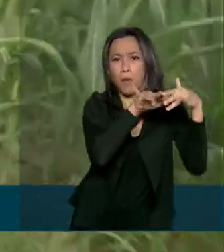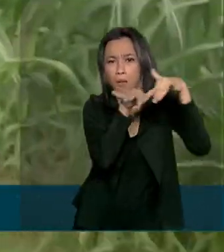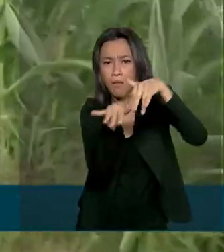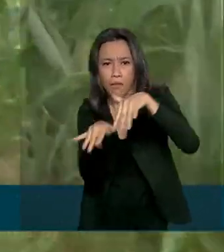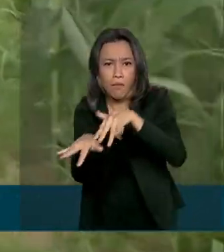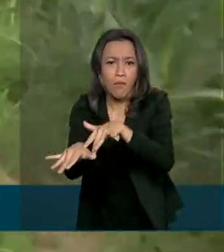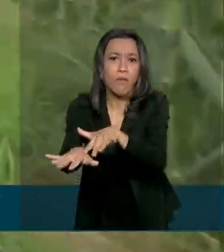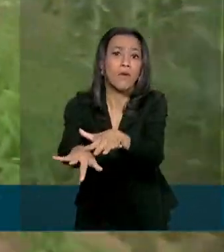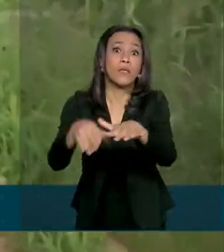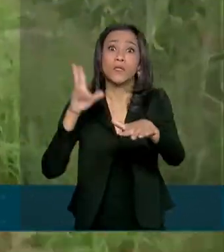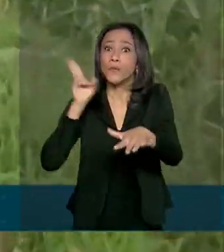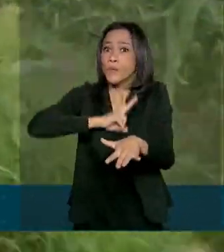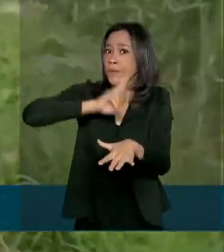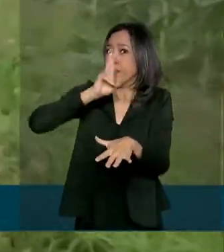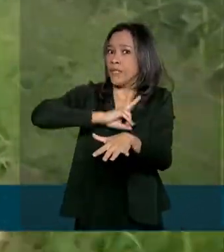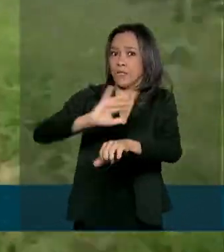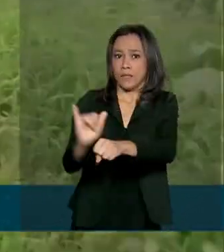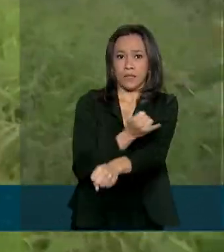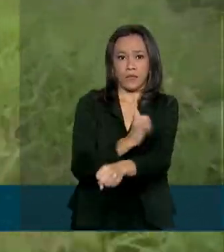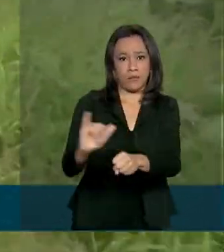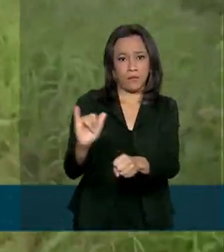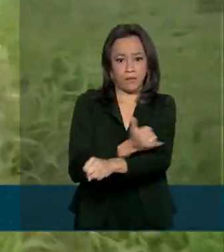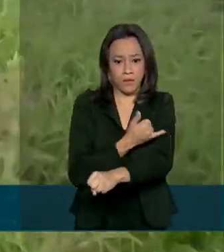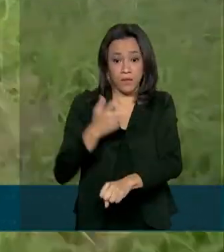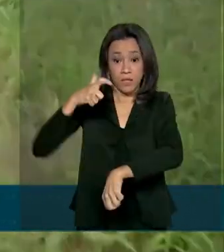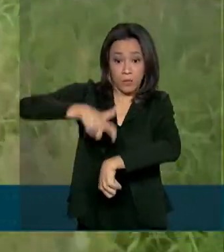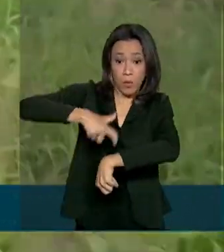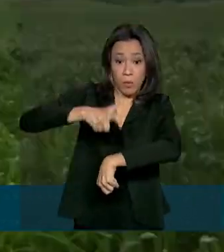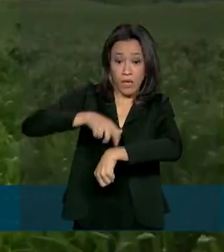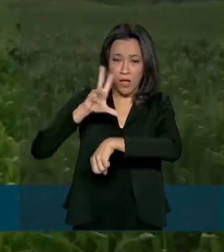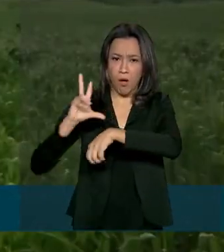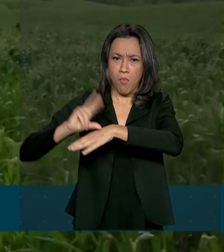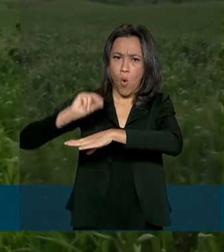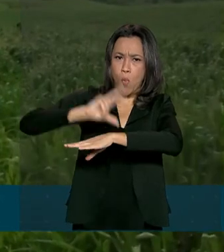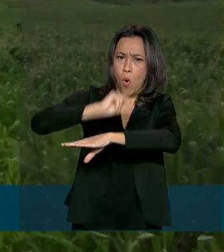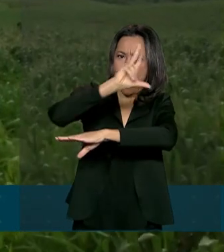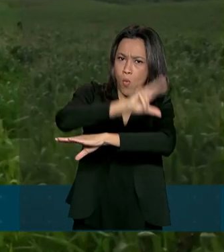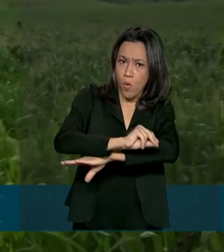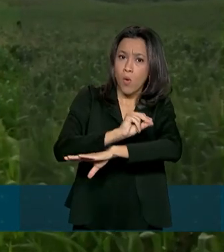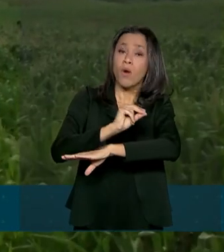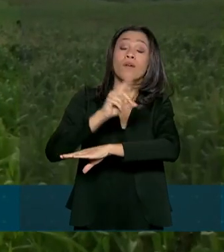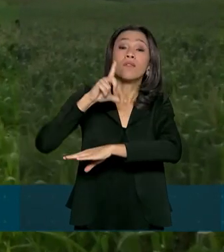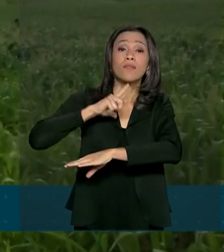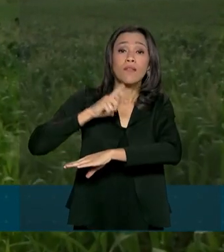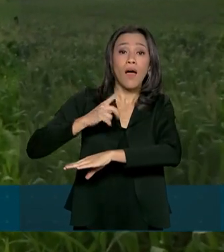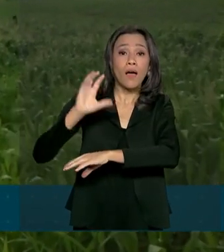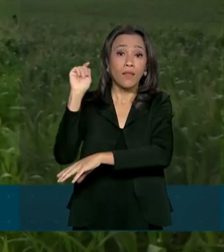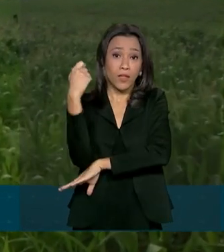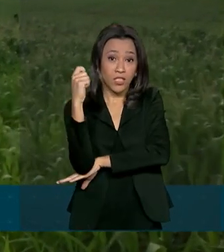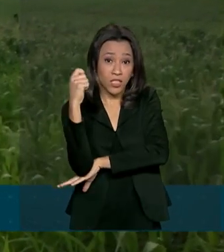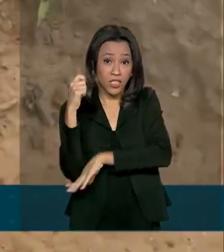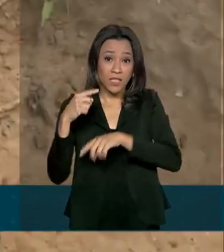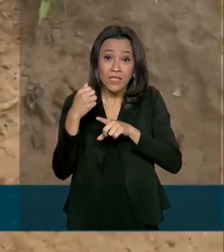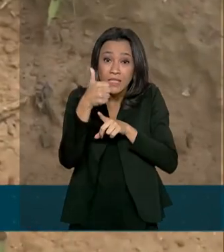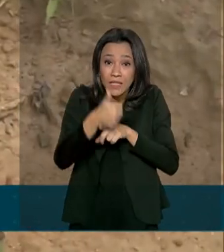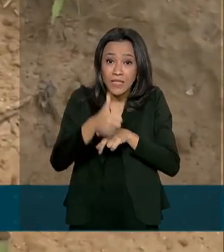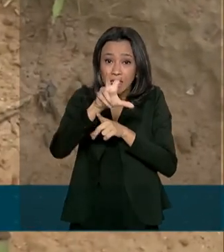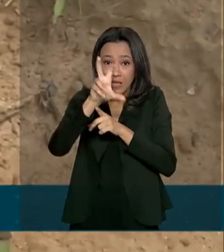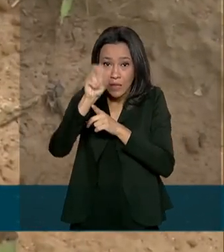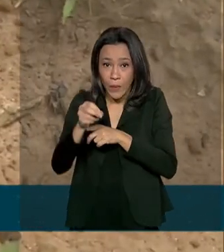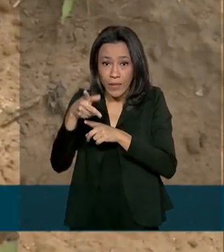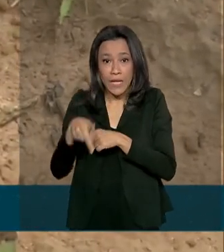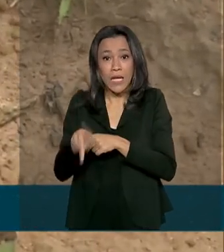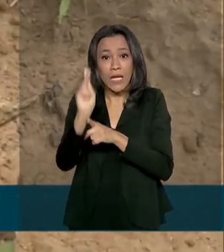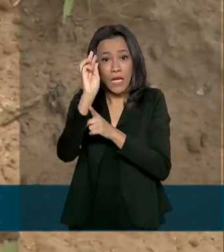medidas emergenciais. Nesse momento, a nuvem de gafanhotos está na Argentina, a cerca de 150 quilômetros